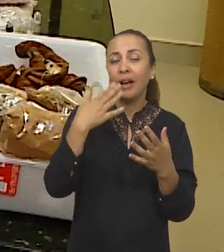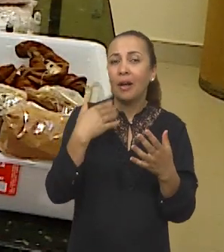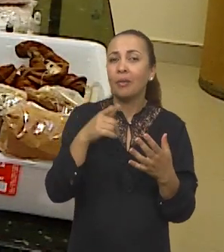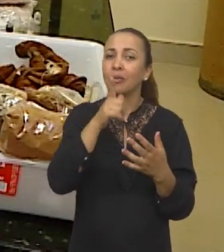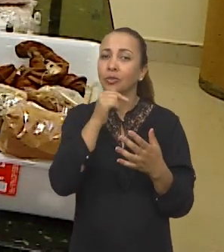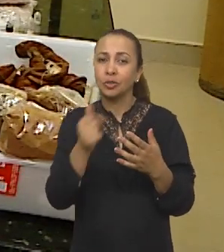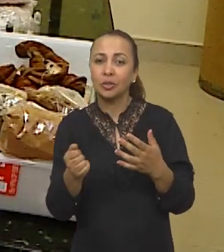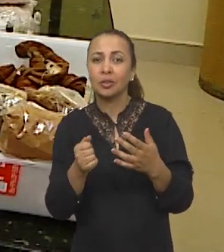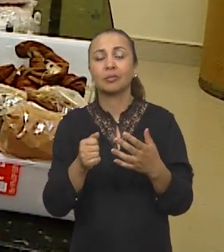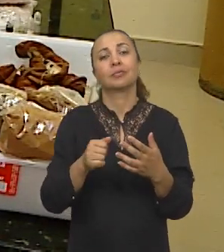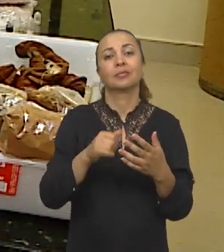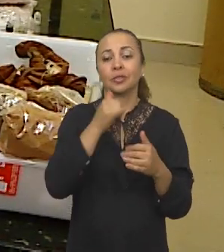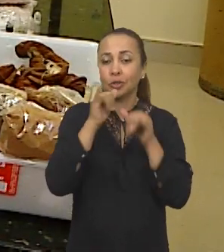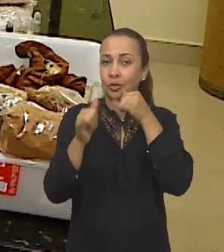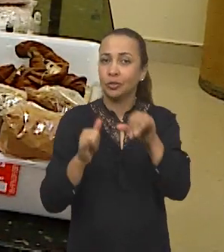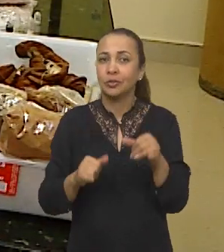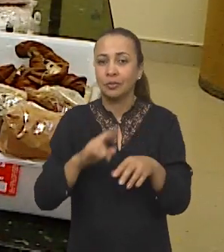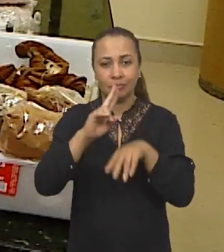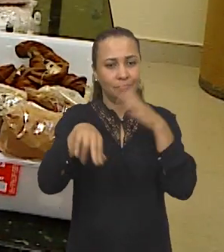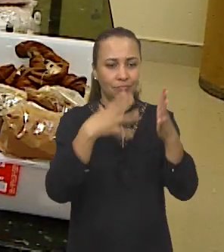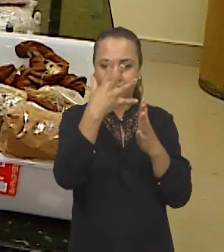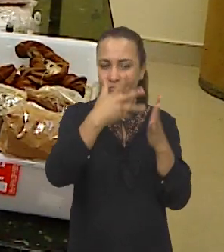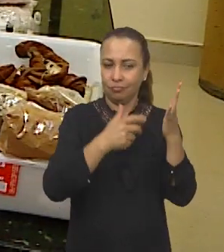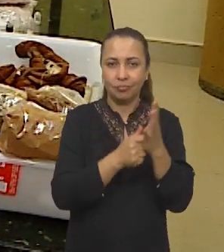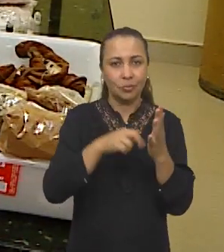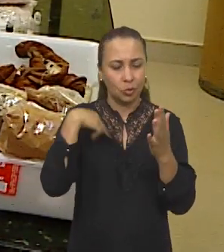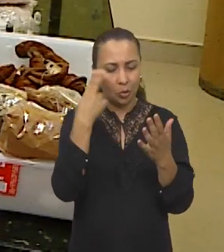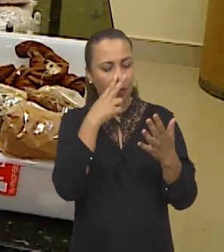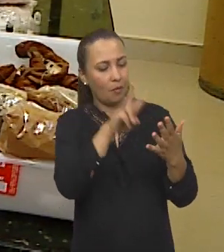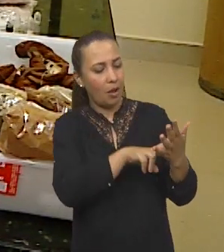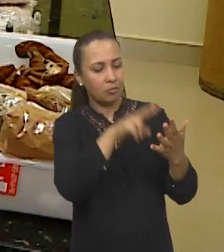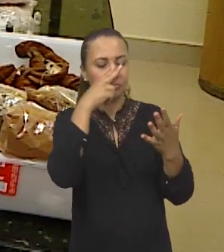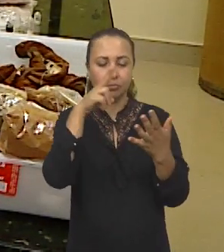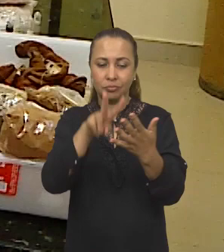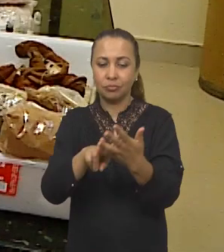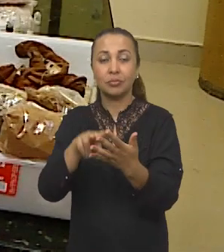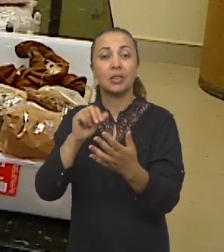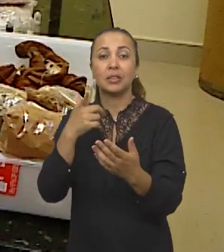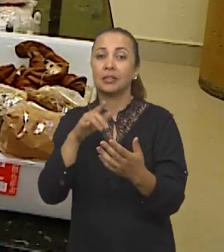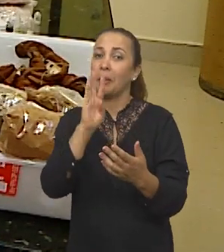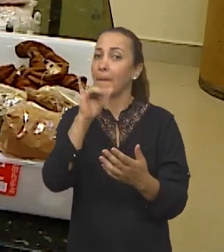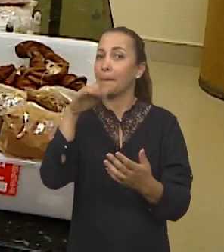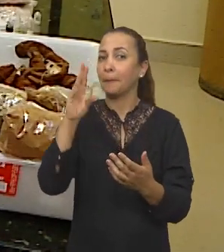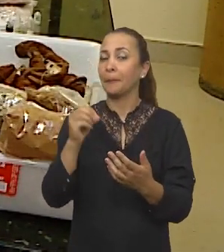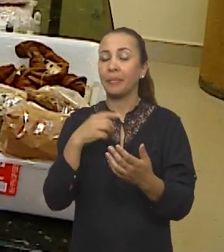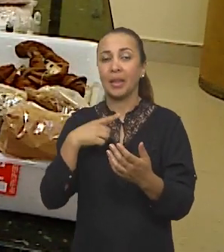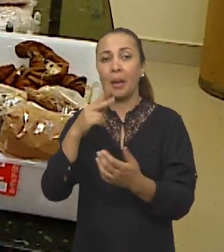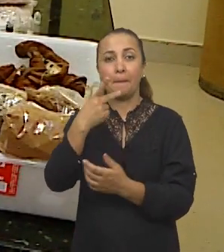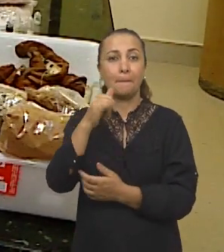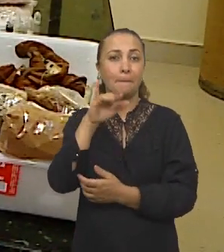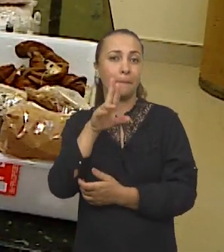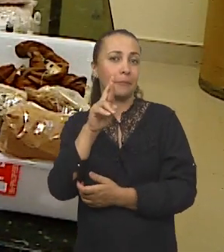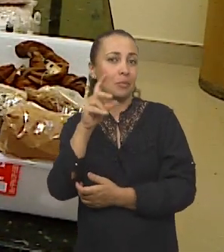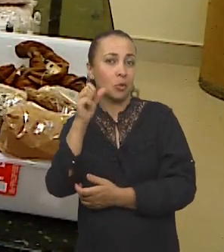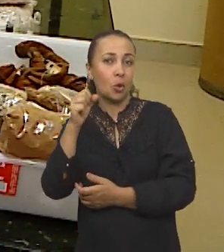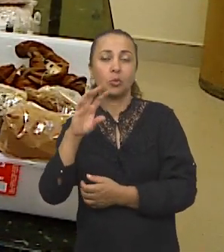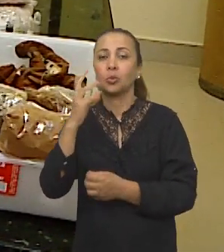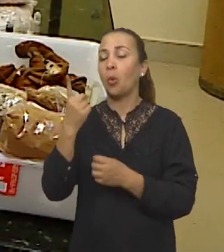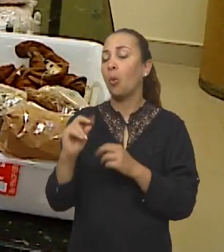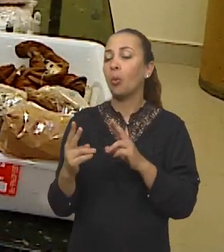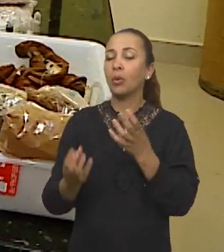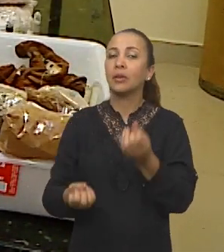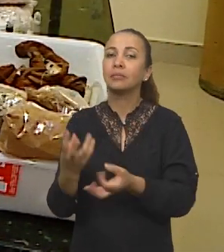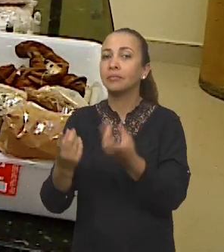de cinza, de teor de voláteis. E a partir dessas análises de caracterização, a gente avalia se essa biomassa é indicada para um processo de pirólise, para um processo de